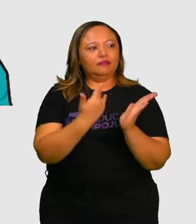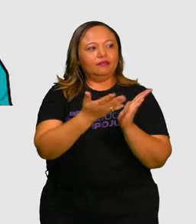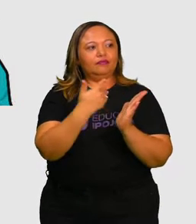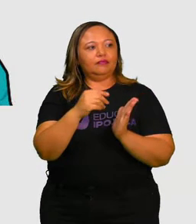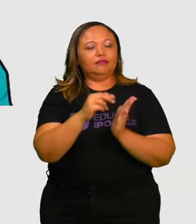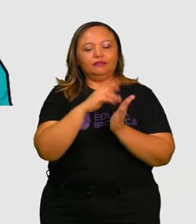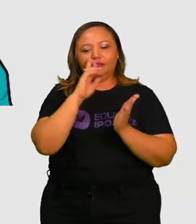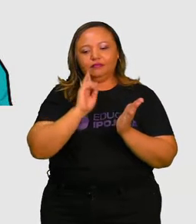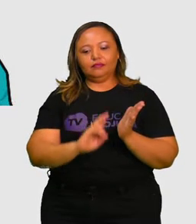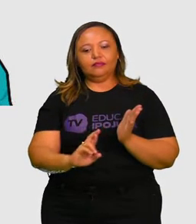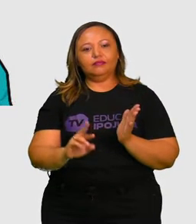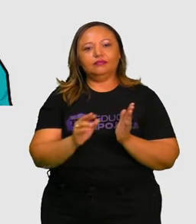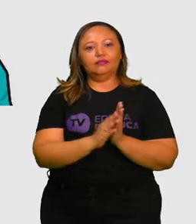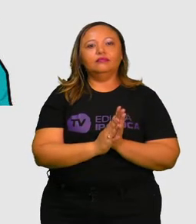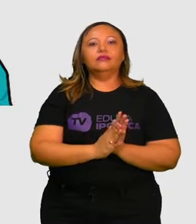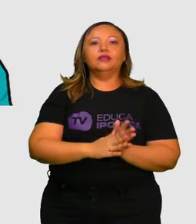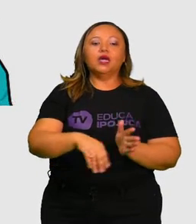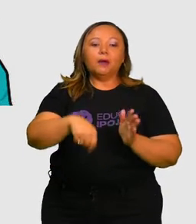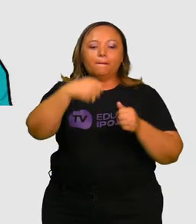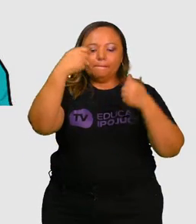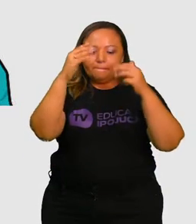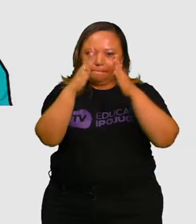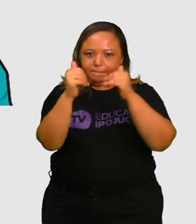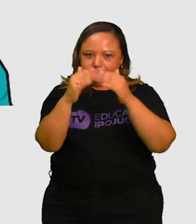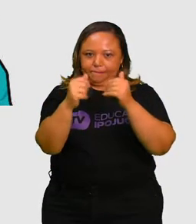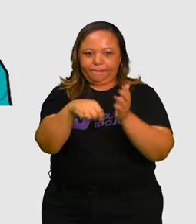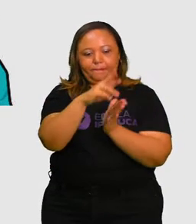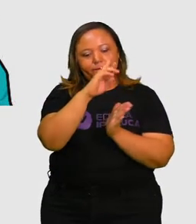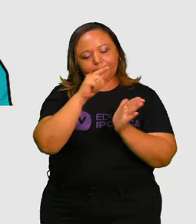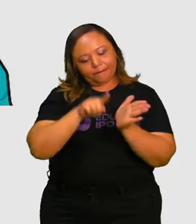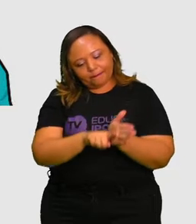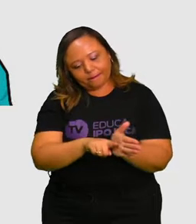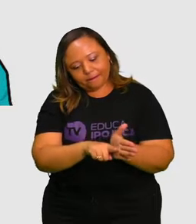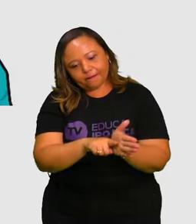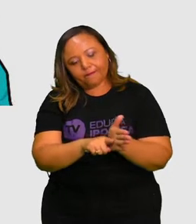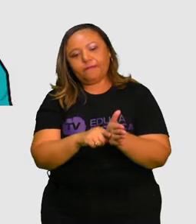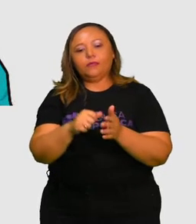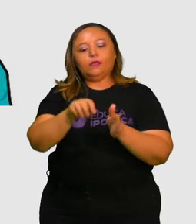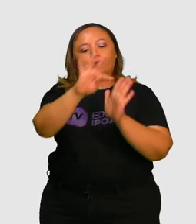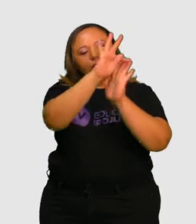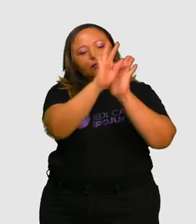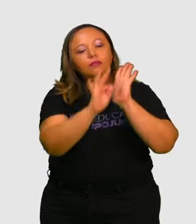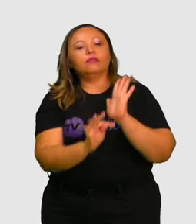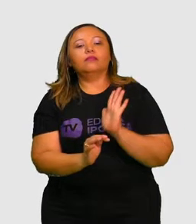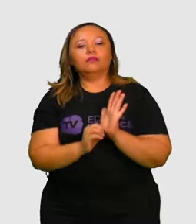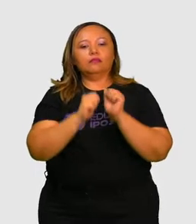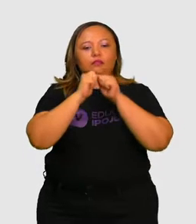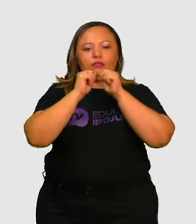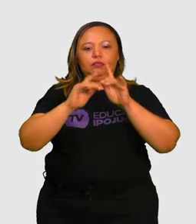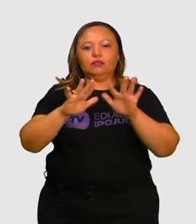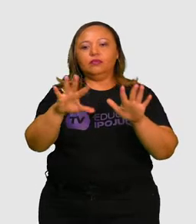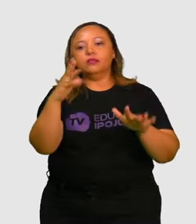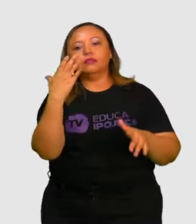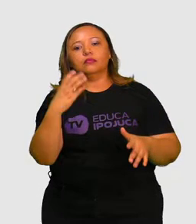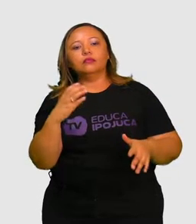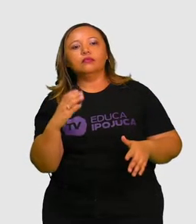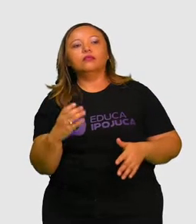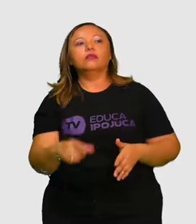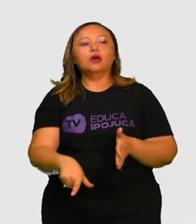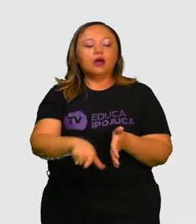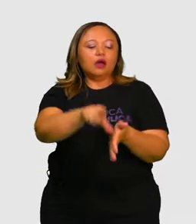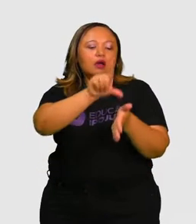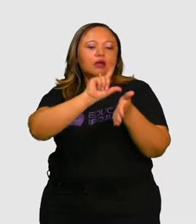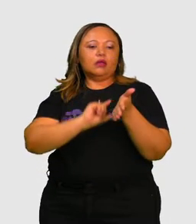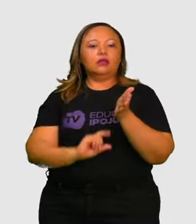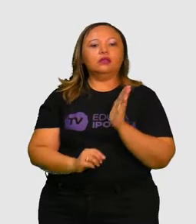Eu pedi que pesquisassem sobre o conceito de texto de divulgação científica. Vamos ver primeiro